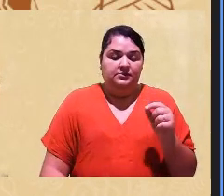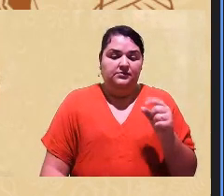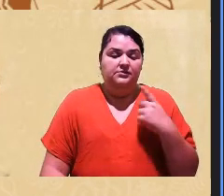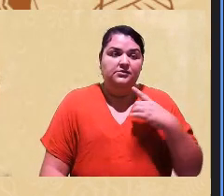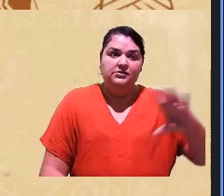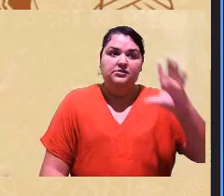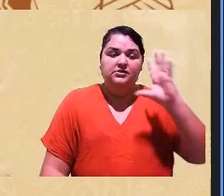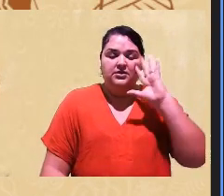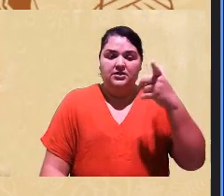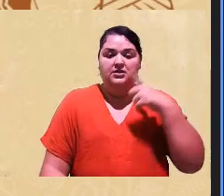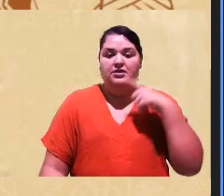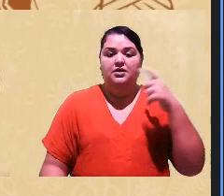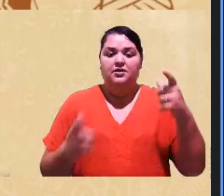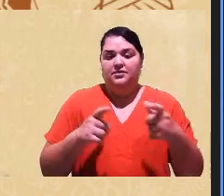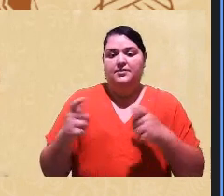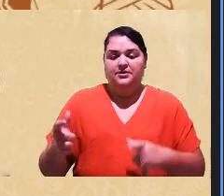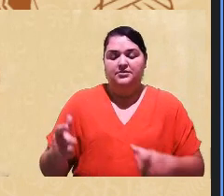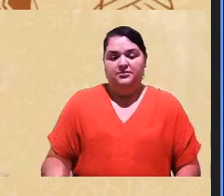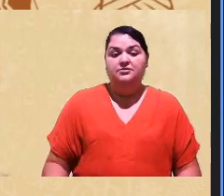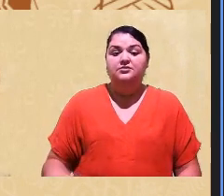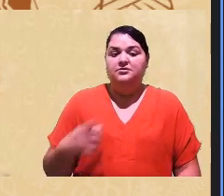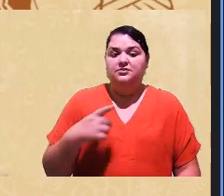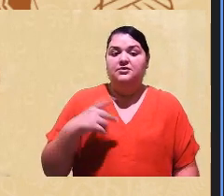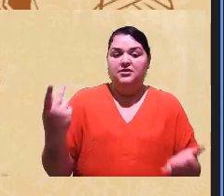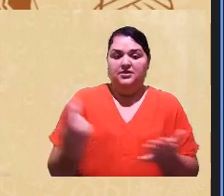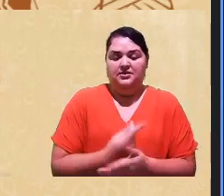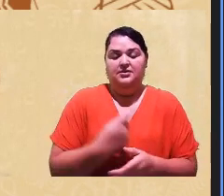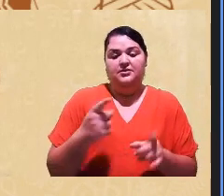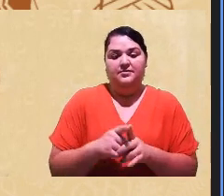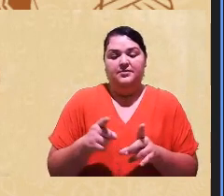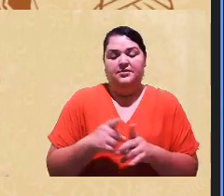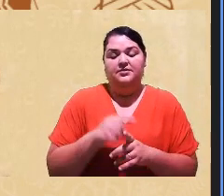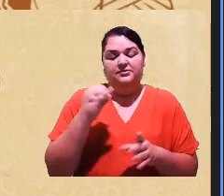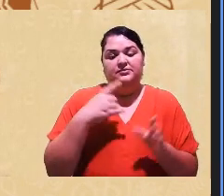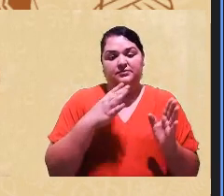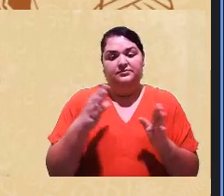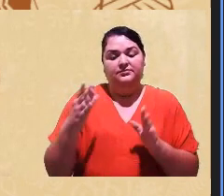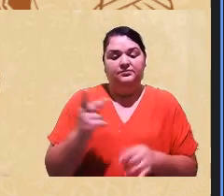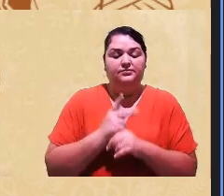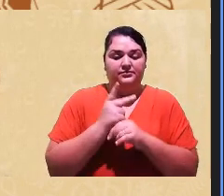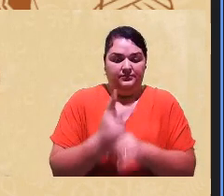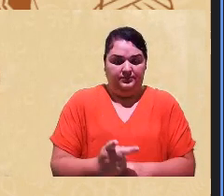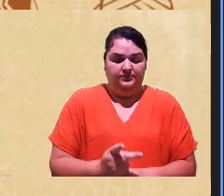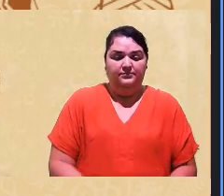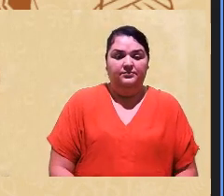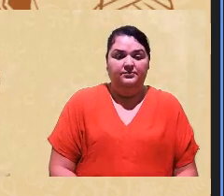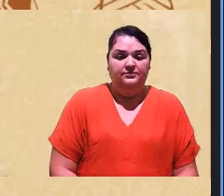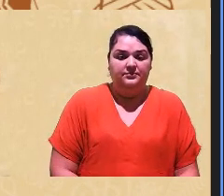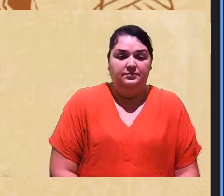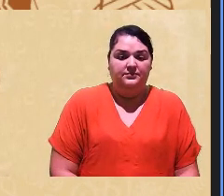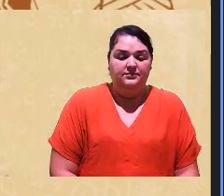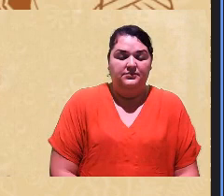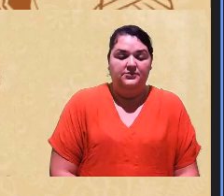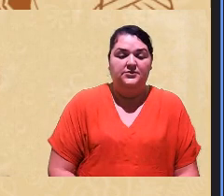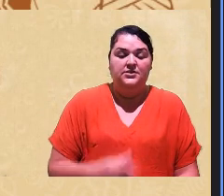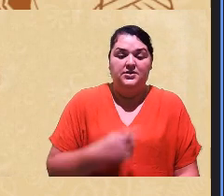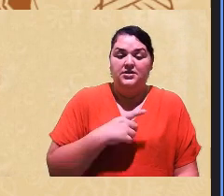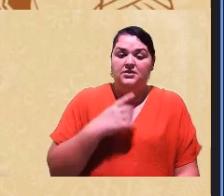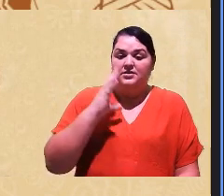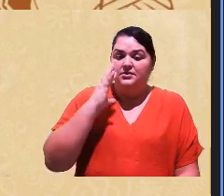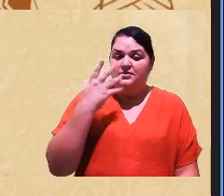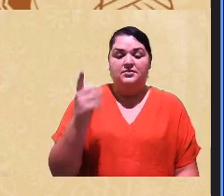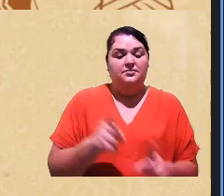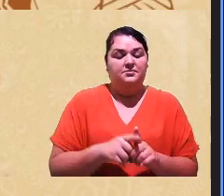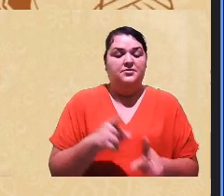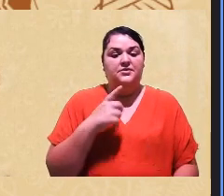esses espaços precisa fazer acontecer porque esse lugar de busca acaba se tornando também um lugar de